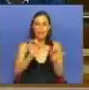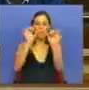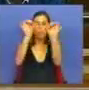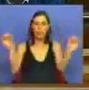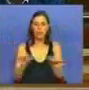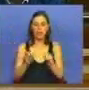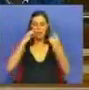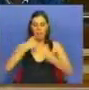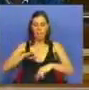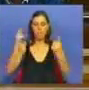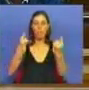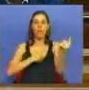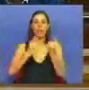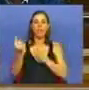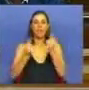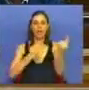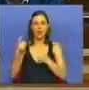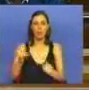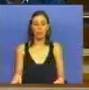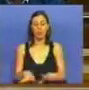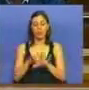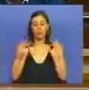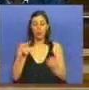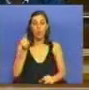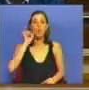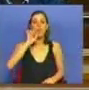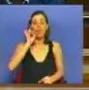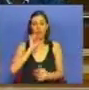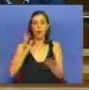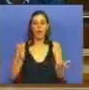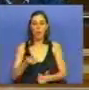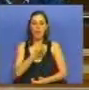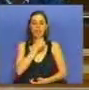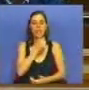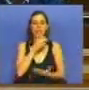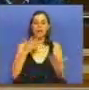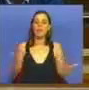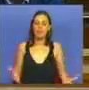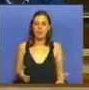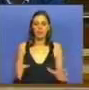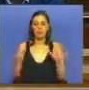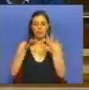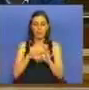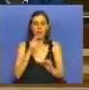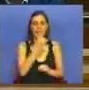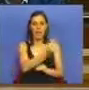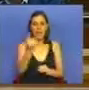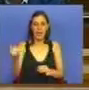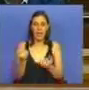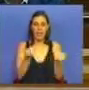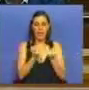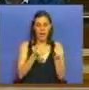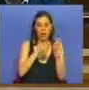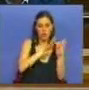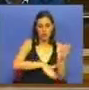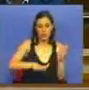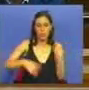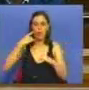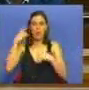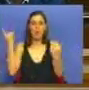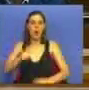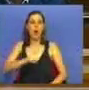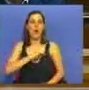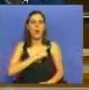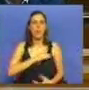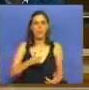sistema público de transportes, assim como um valor que seja estabelecido relativo a cada lugar de estacionamento público ou